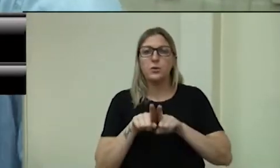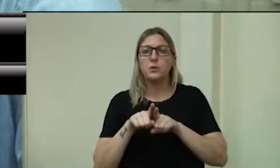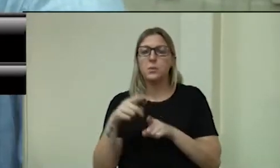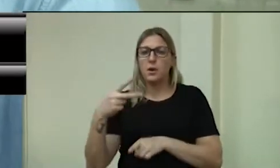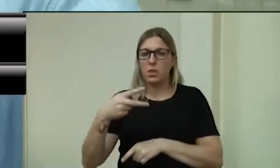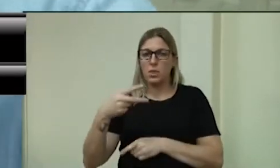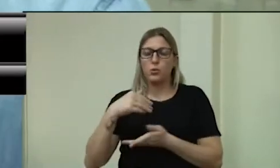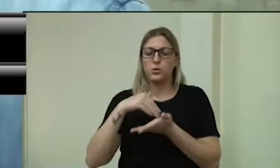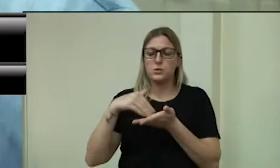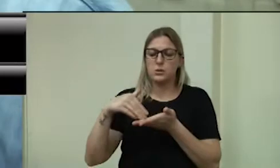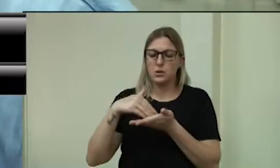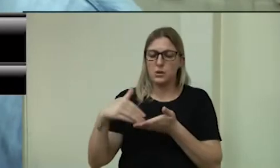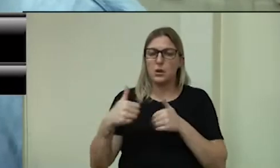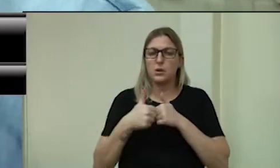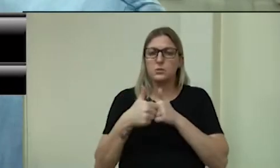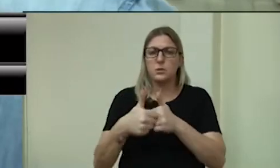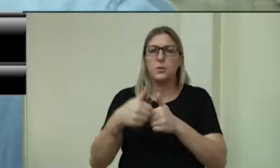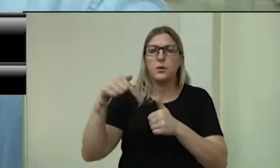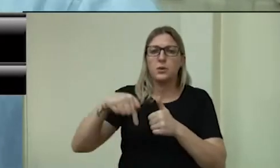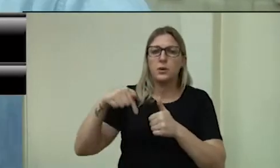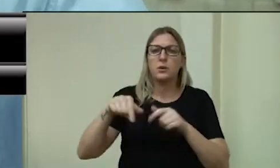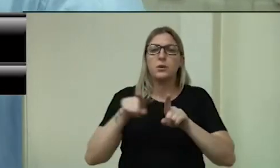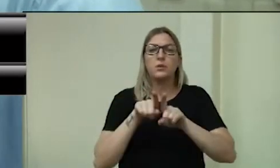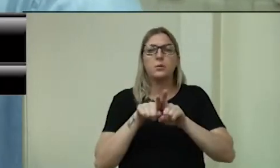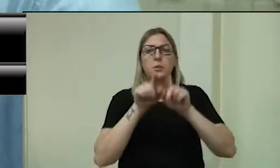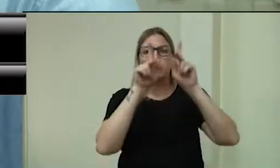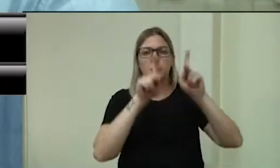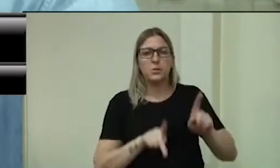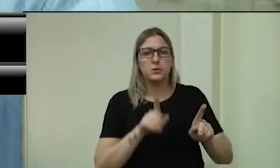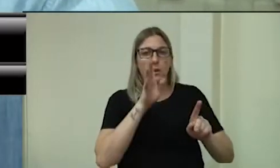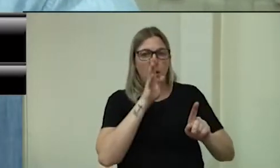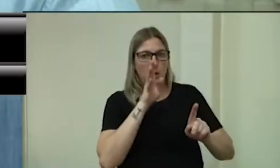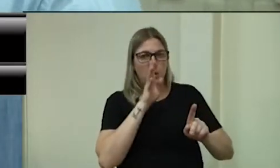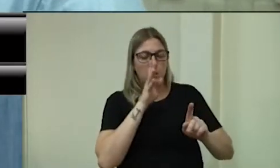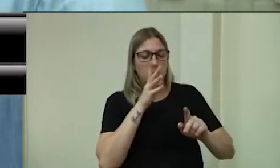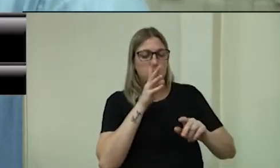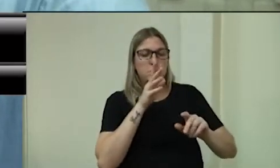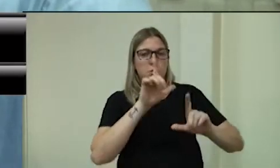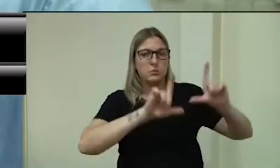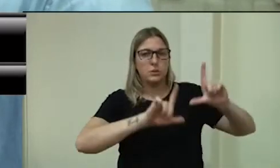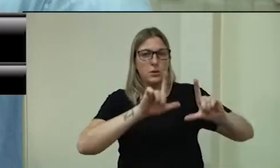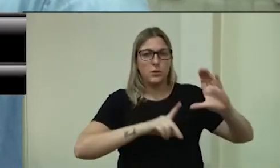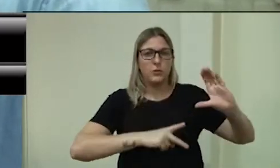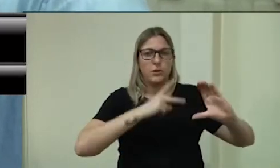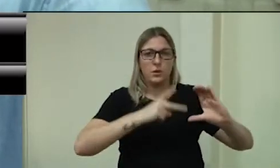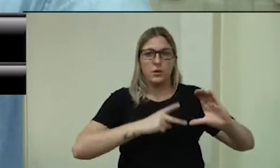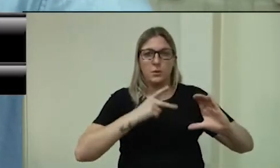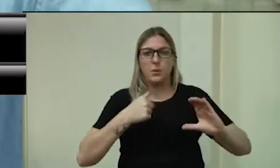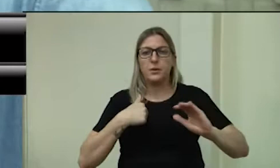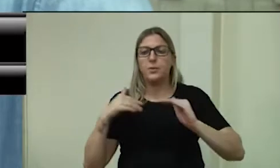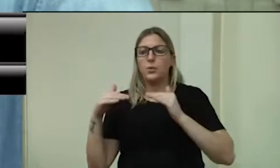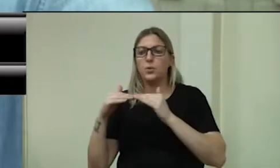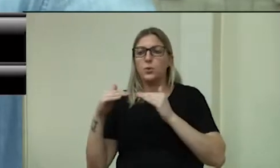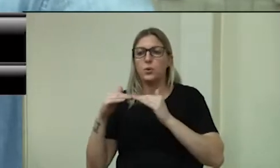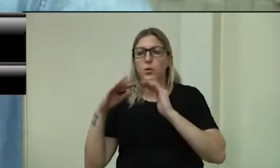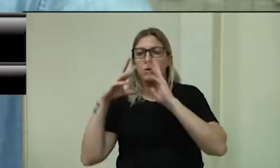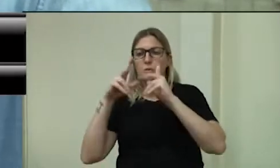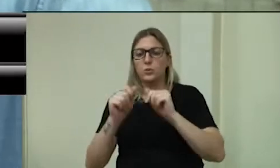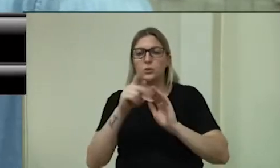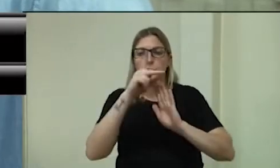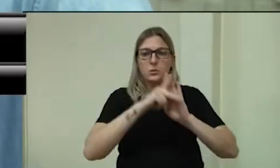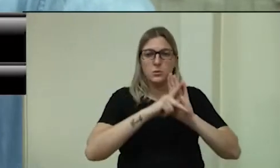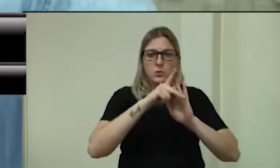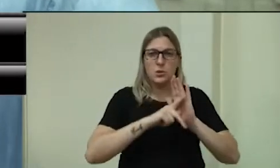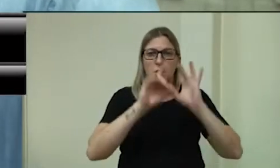nos acompanham também, através da TV Câmara. Sou também favorável a todos os projetos, em especial ao projeto 026,